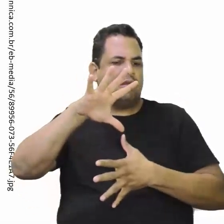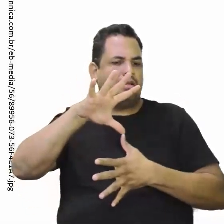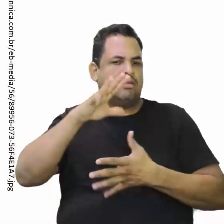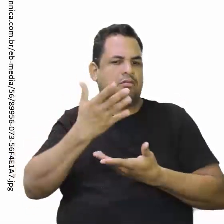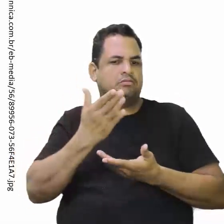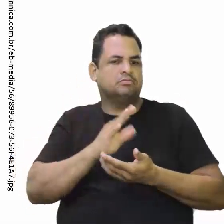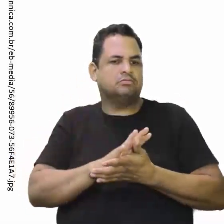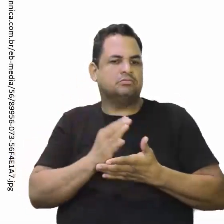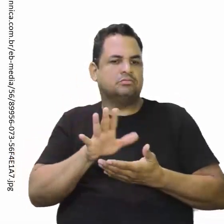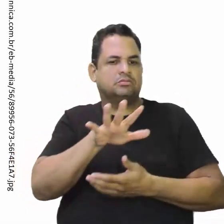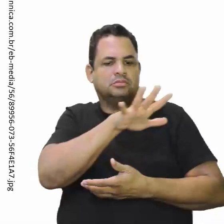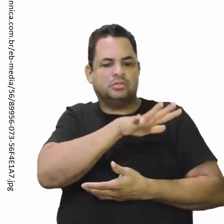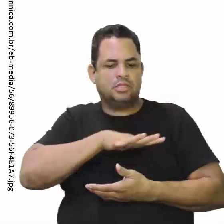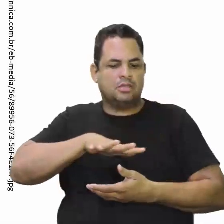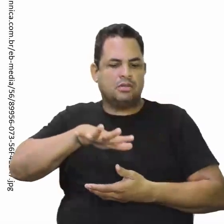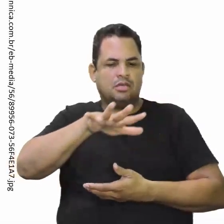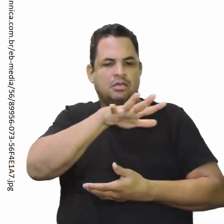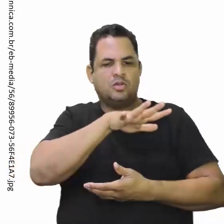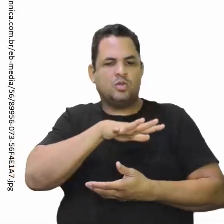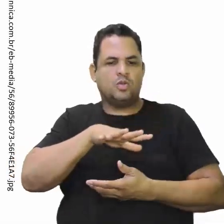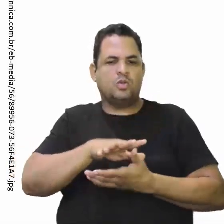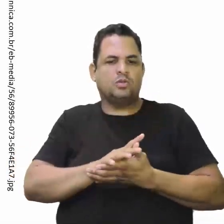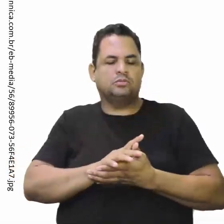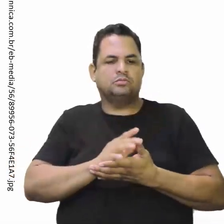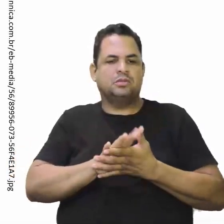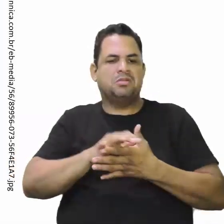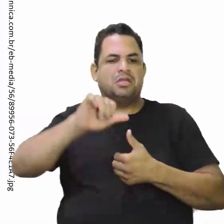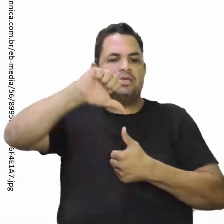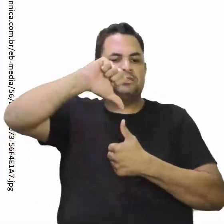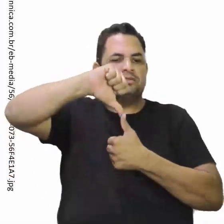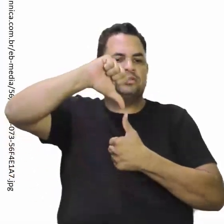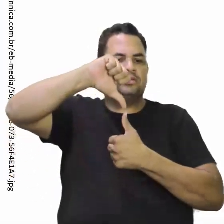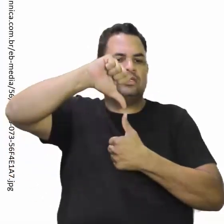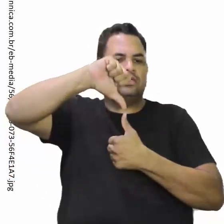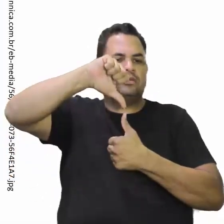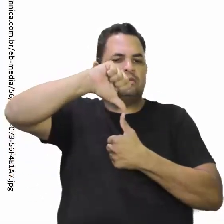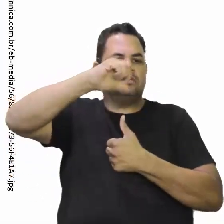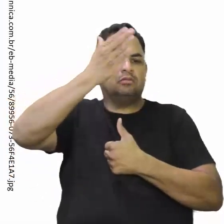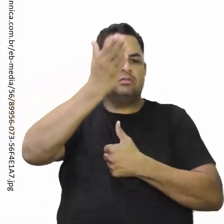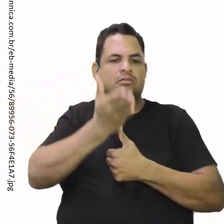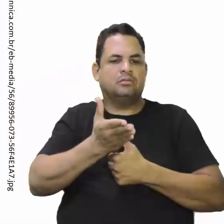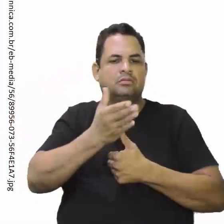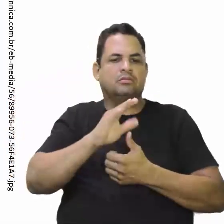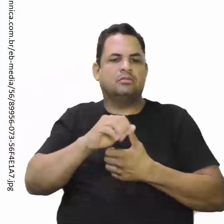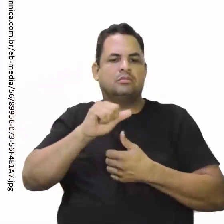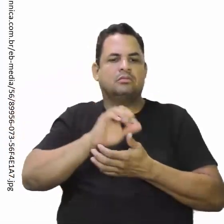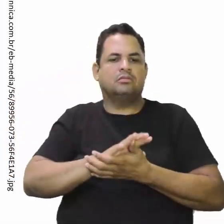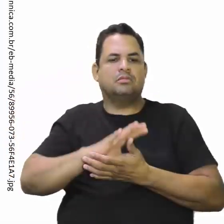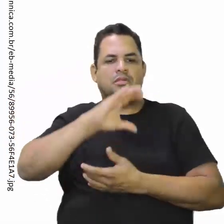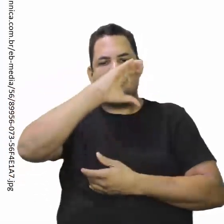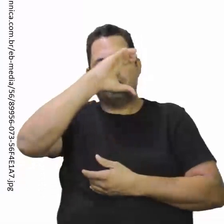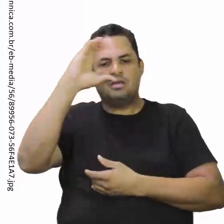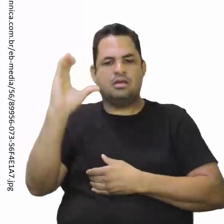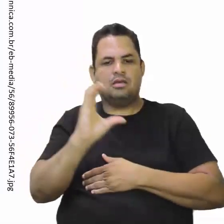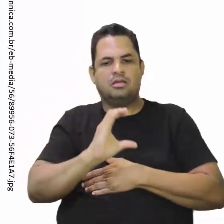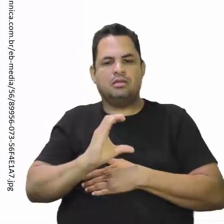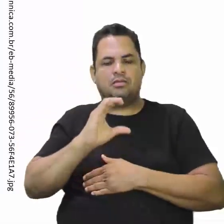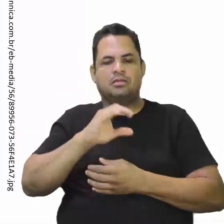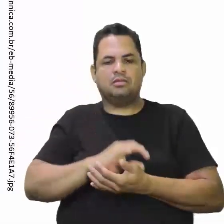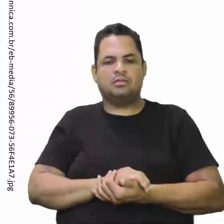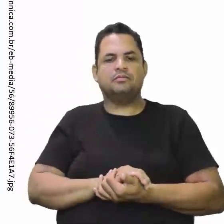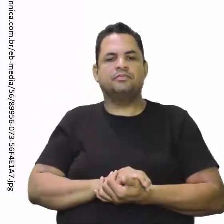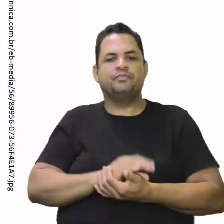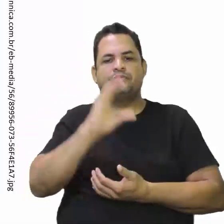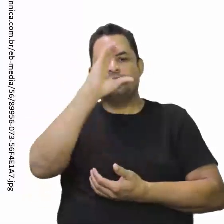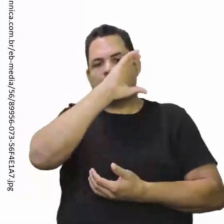mais nessa região da América Central, nessa região do Caribe. É por isso que tem aquele filme Piratas do